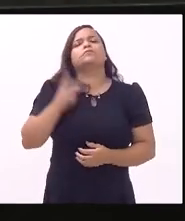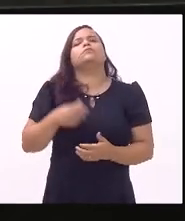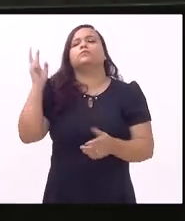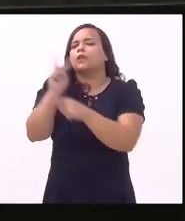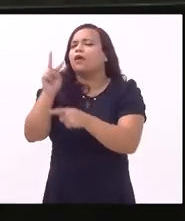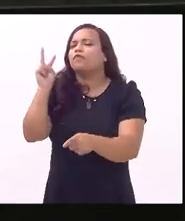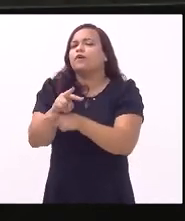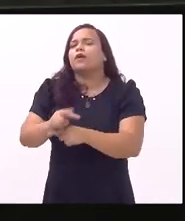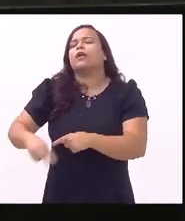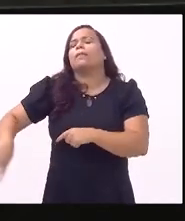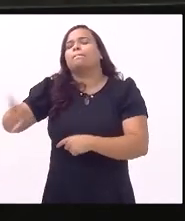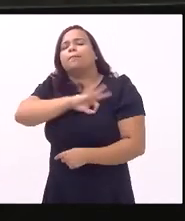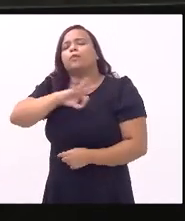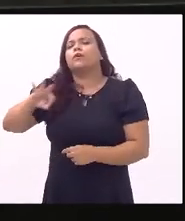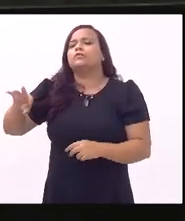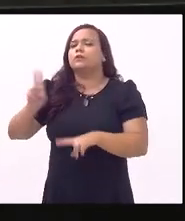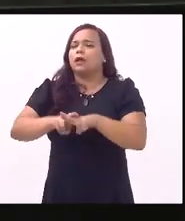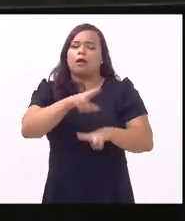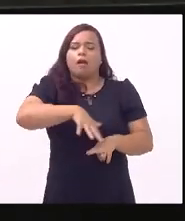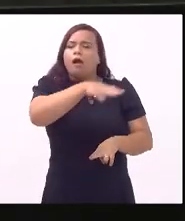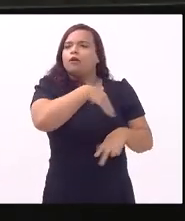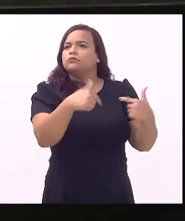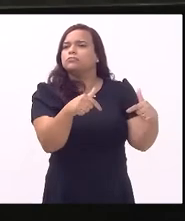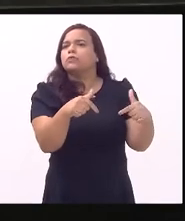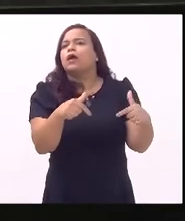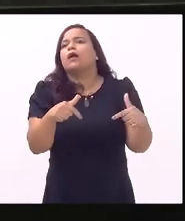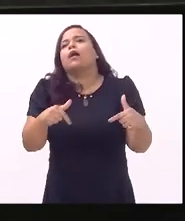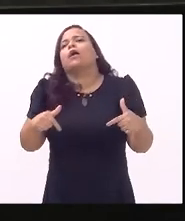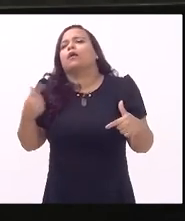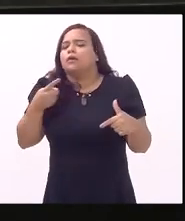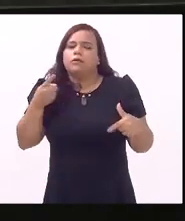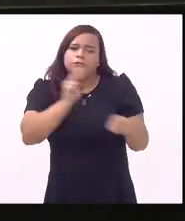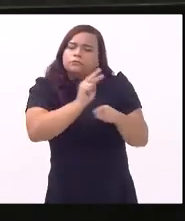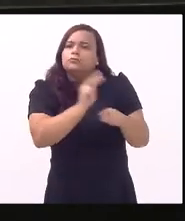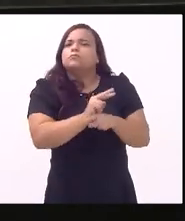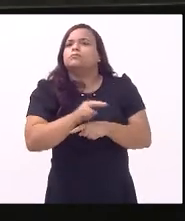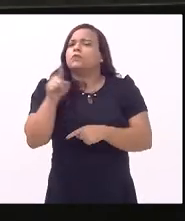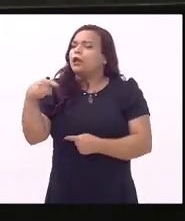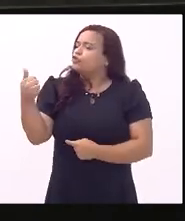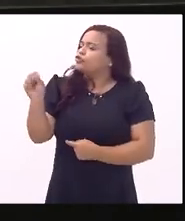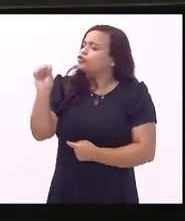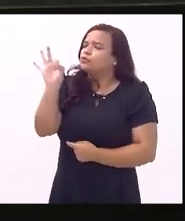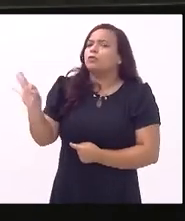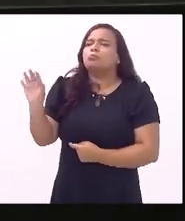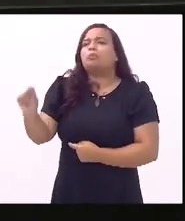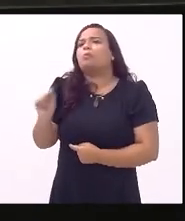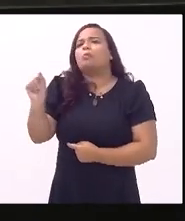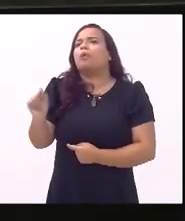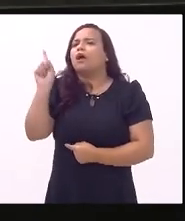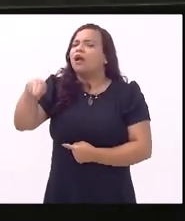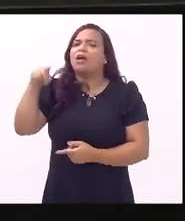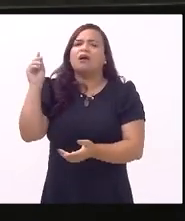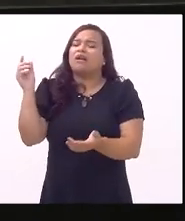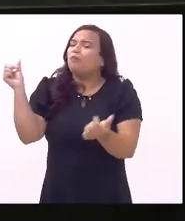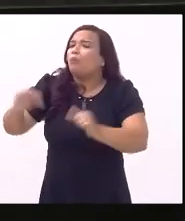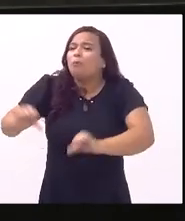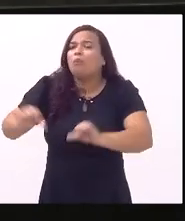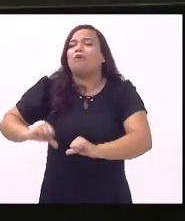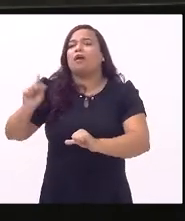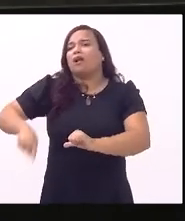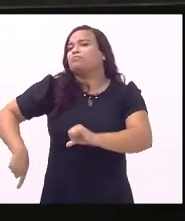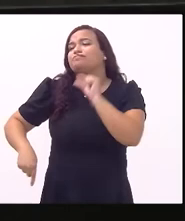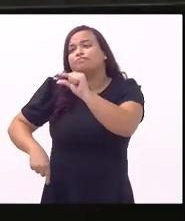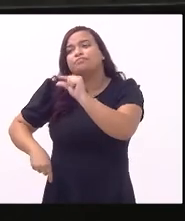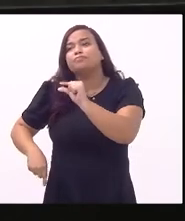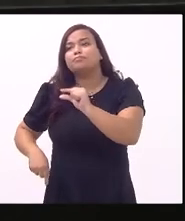defender a Polícia Penal não aí esses 18% esses 18% ele é injusto ele é pequeno para